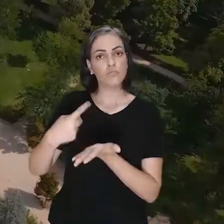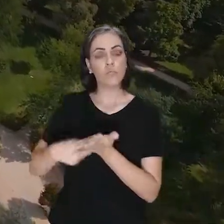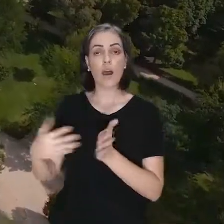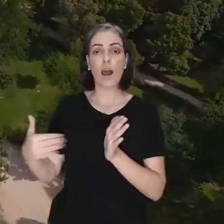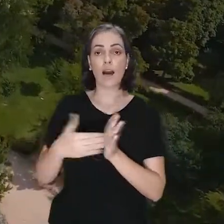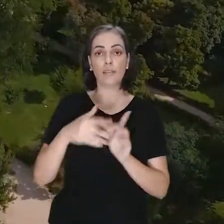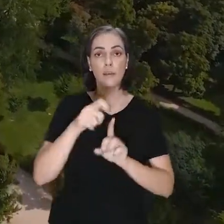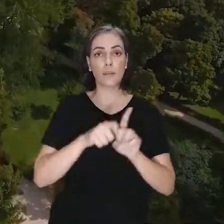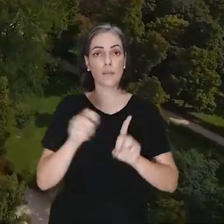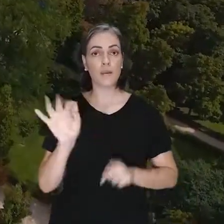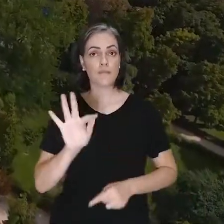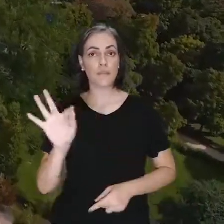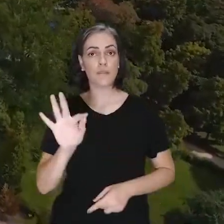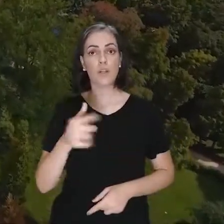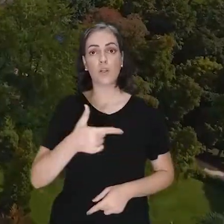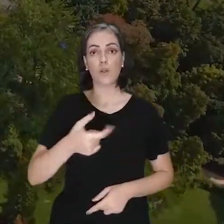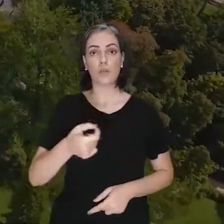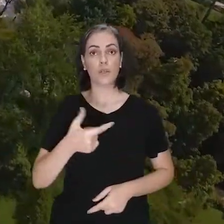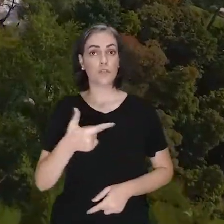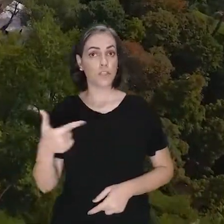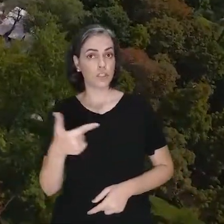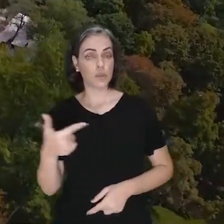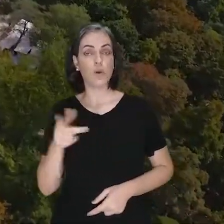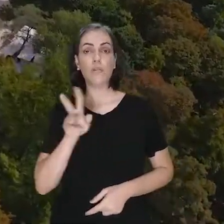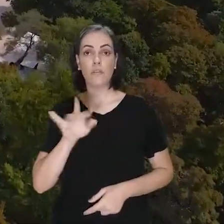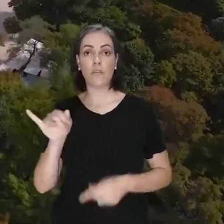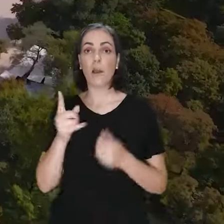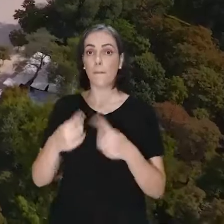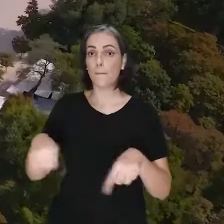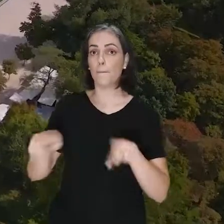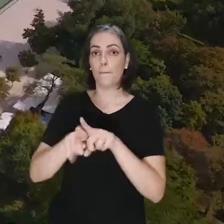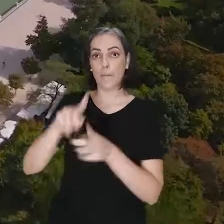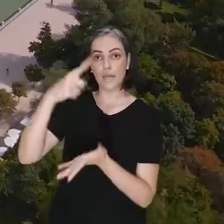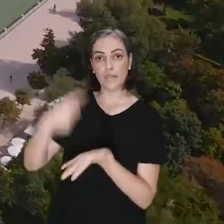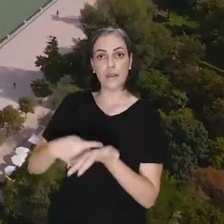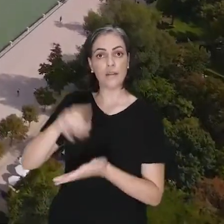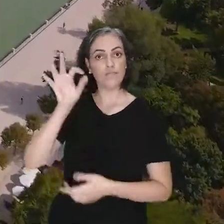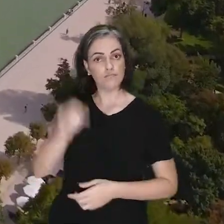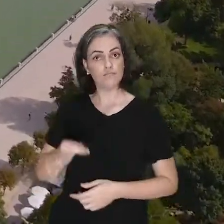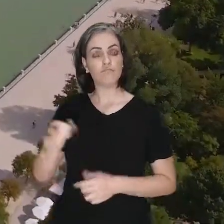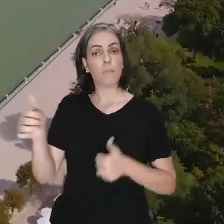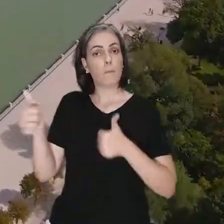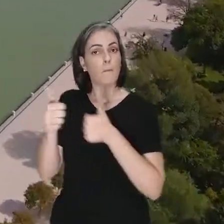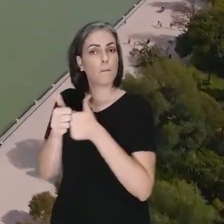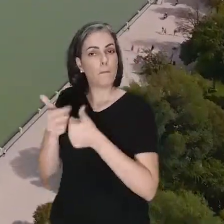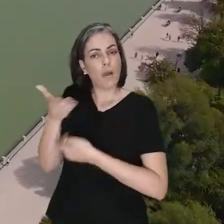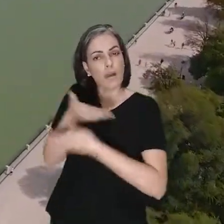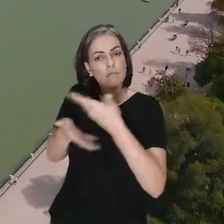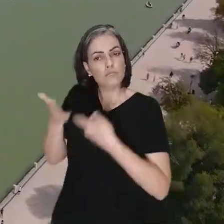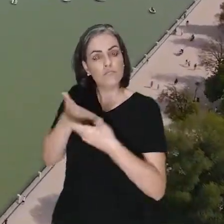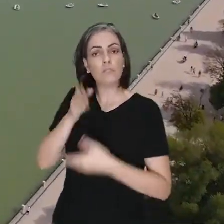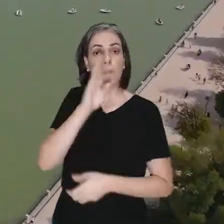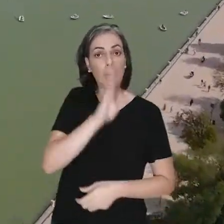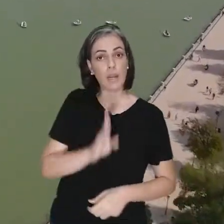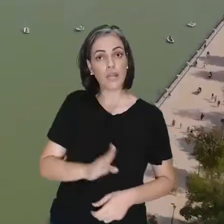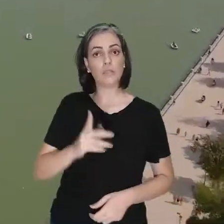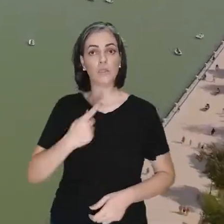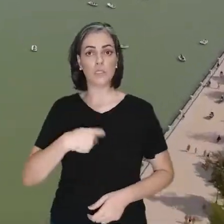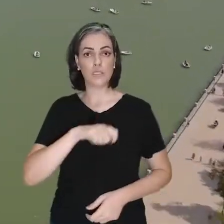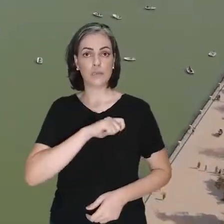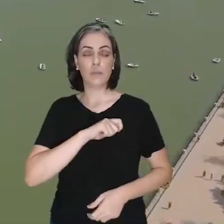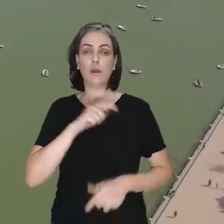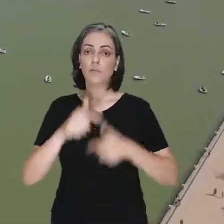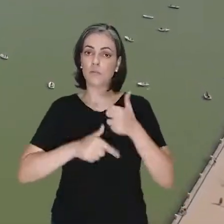até fevereiro de 2022, firmaremos uma parceria para aproximar o Brasil e Espanha no trabalho da